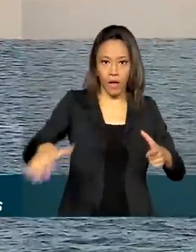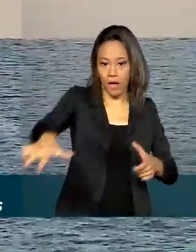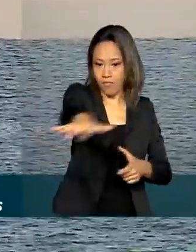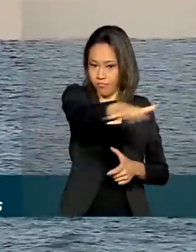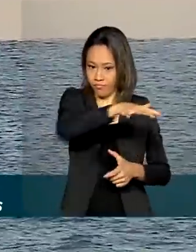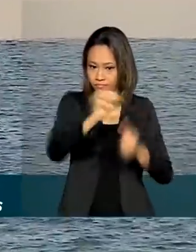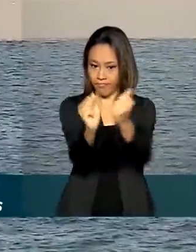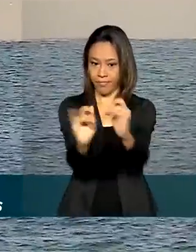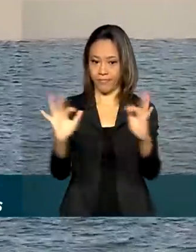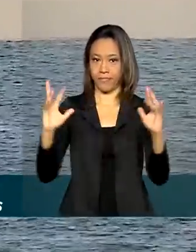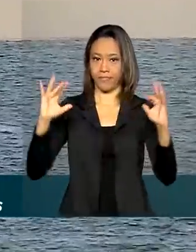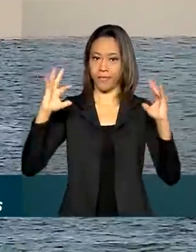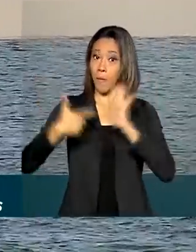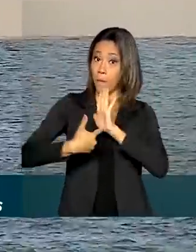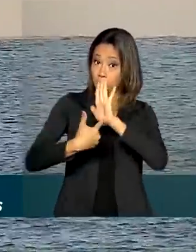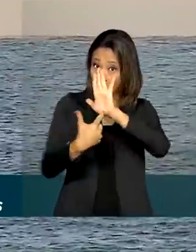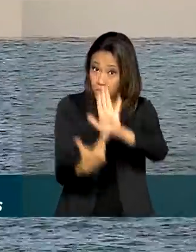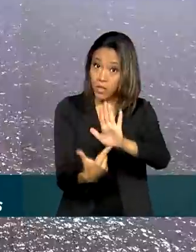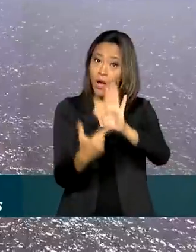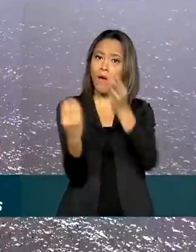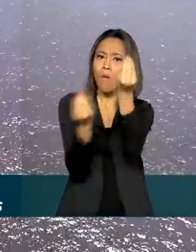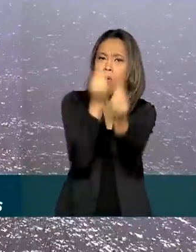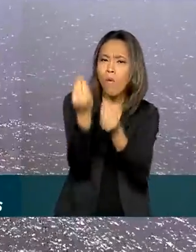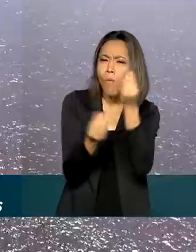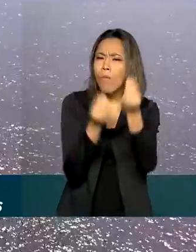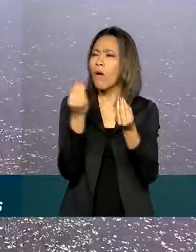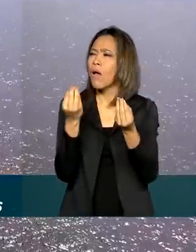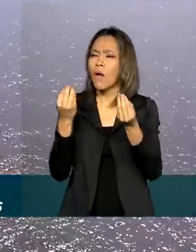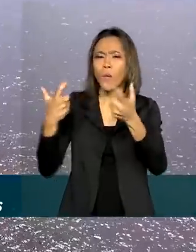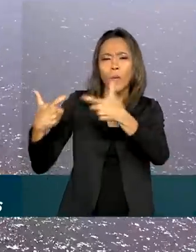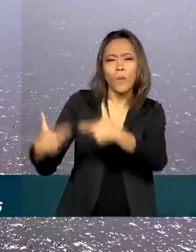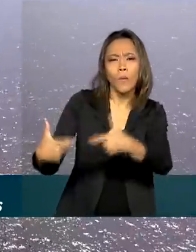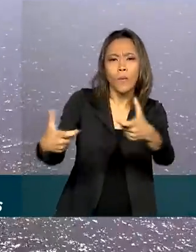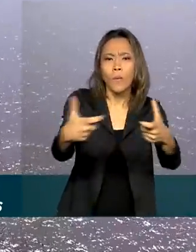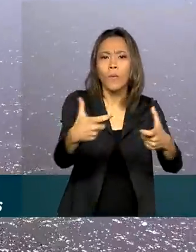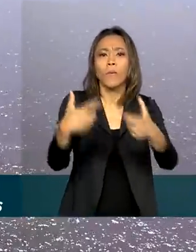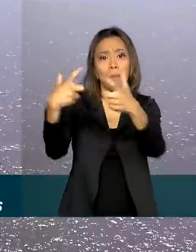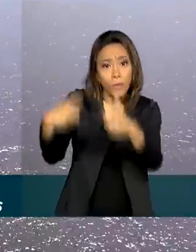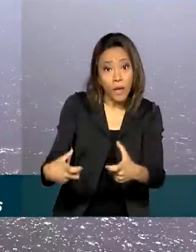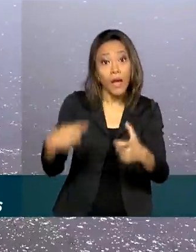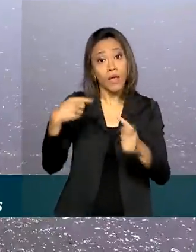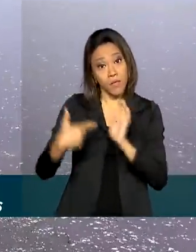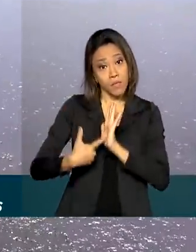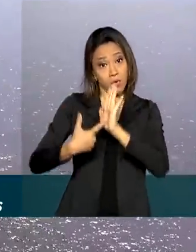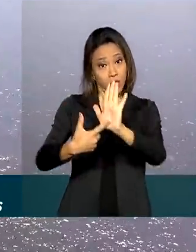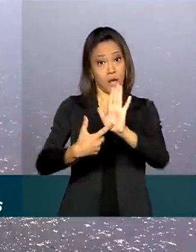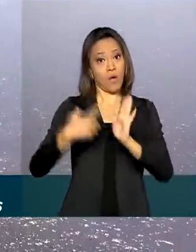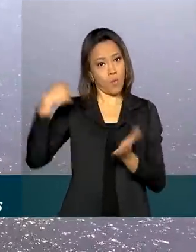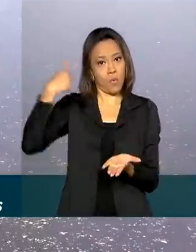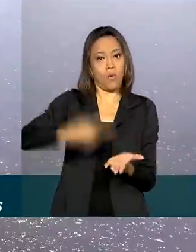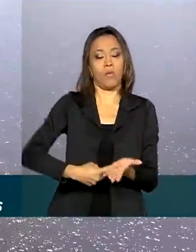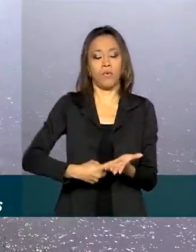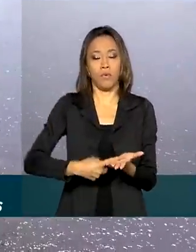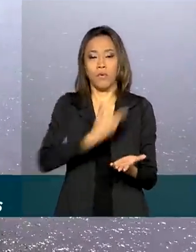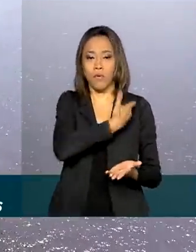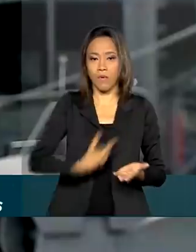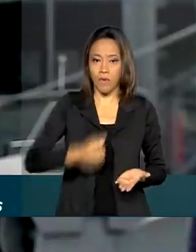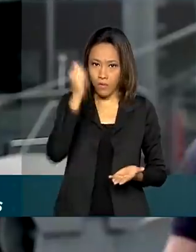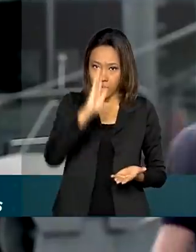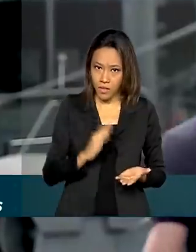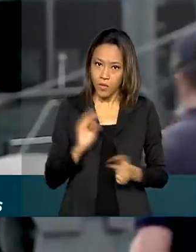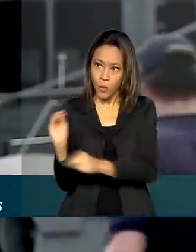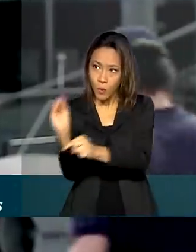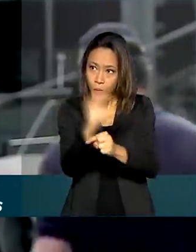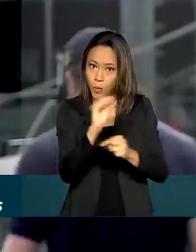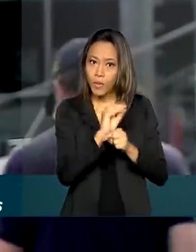oportunidade de mostrar a realidade da região e reafirmar o compromisso do governo brasileiro com a preservação.